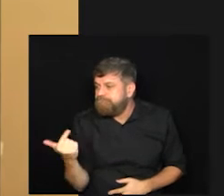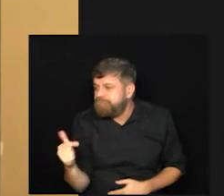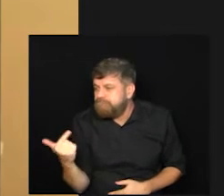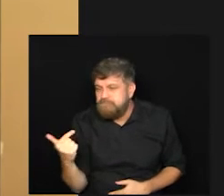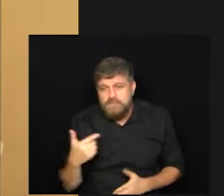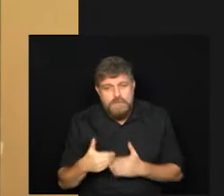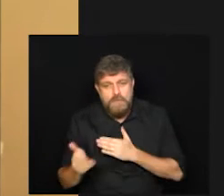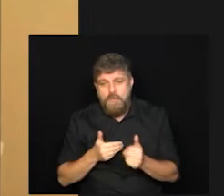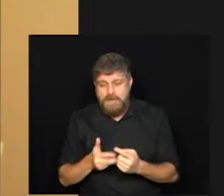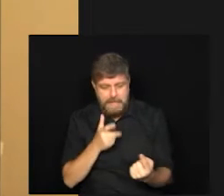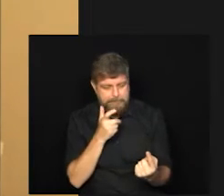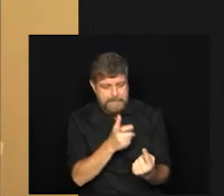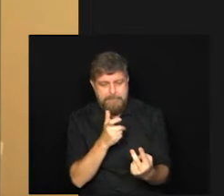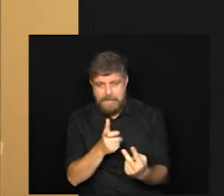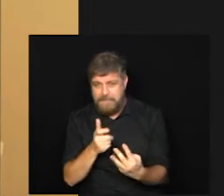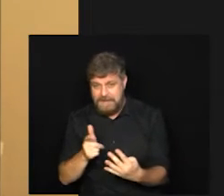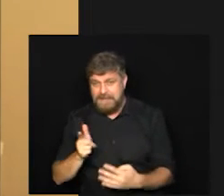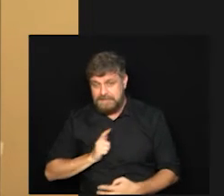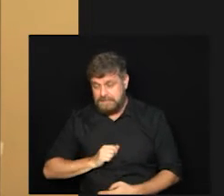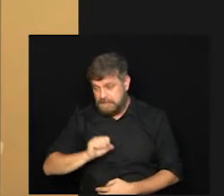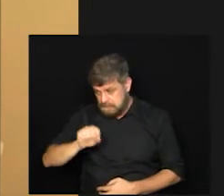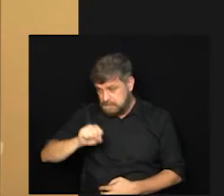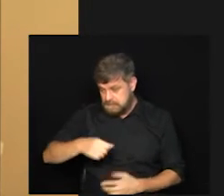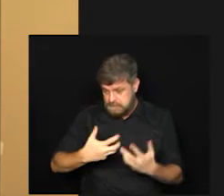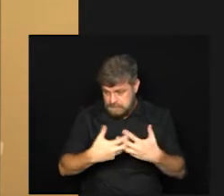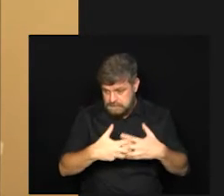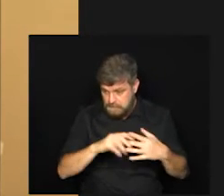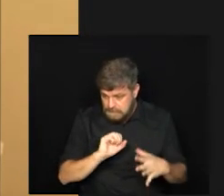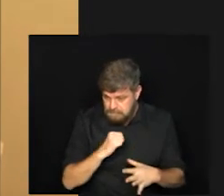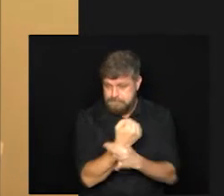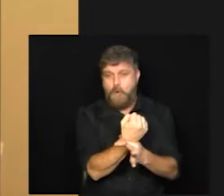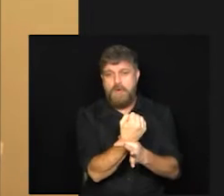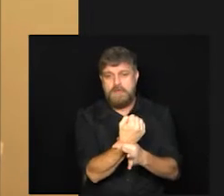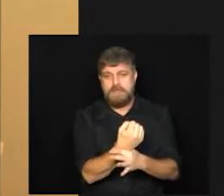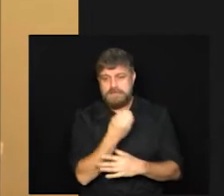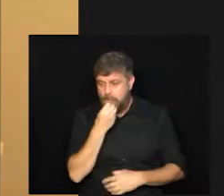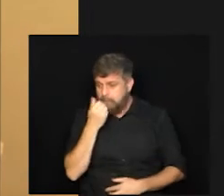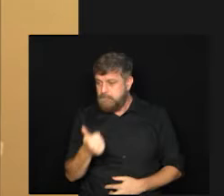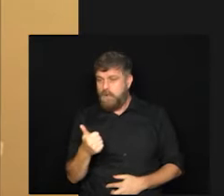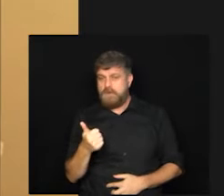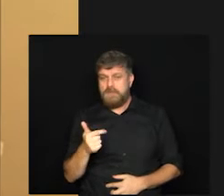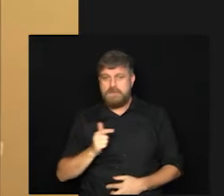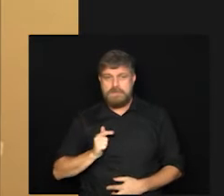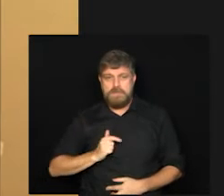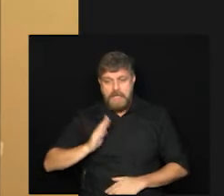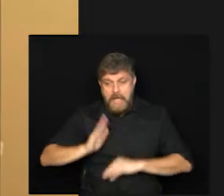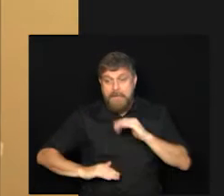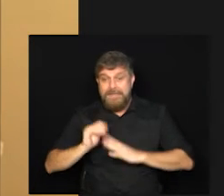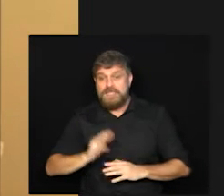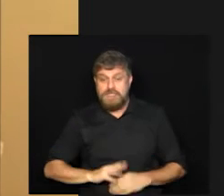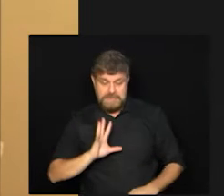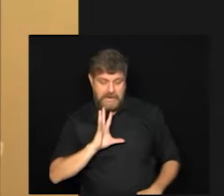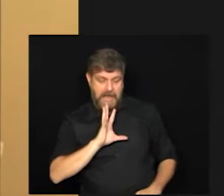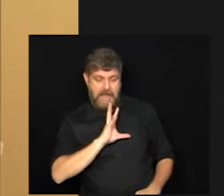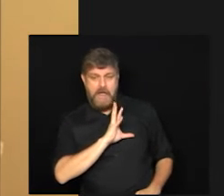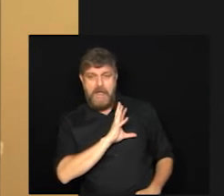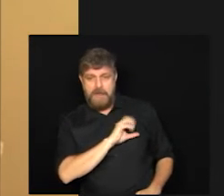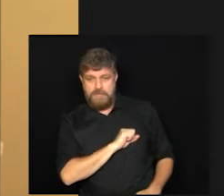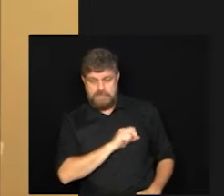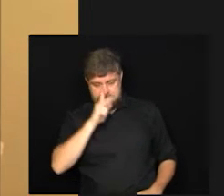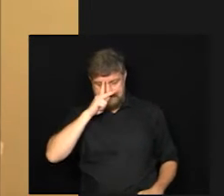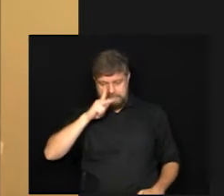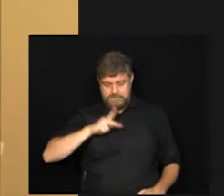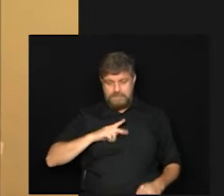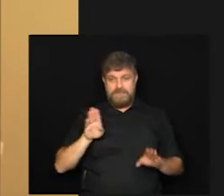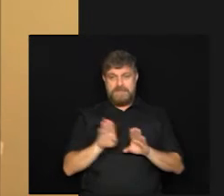todas as vacinas que a gente tem são boas e seguras e a vacinação eu falo que é um ato de amor ato de amor a você